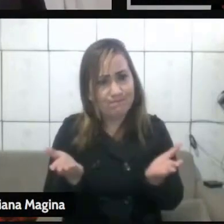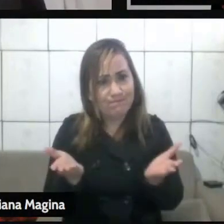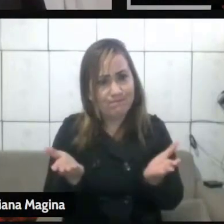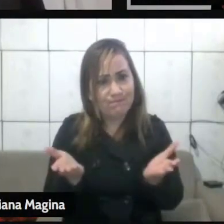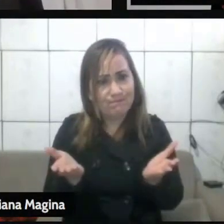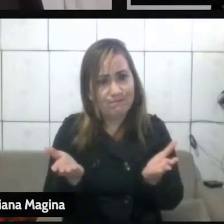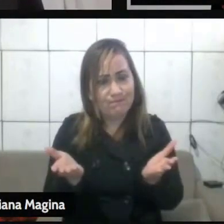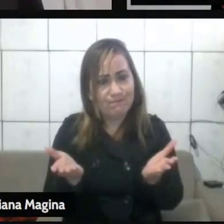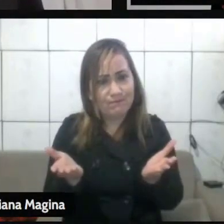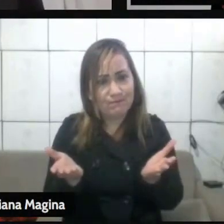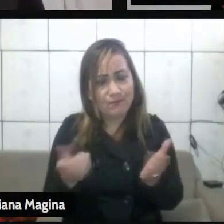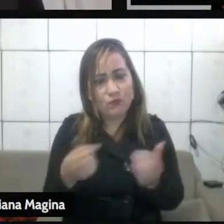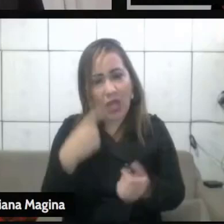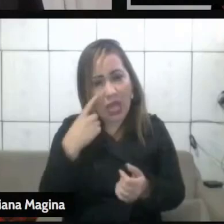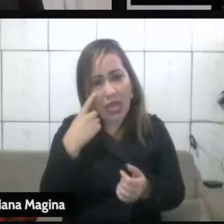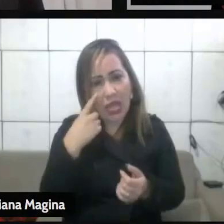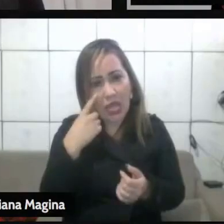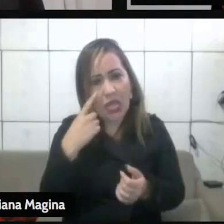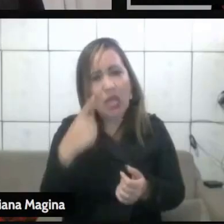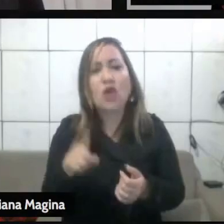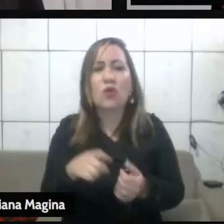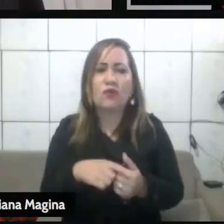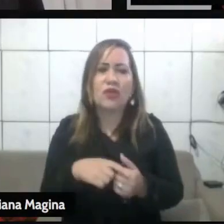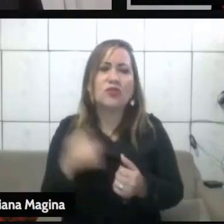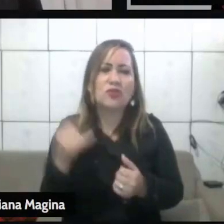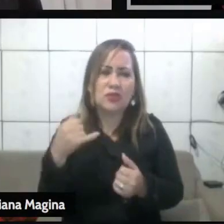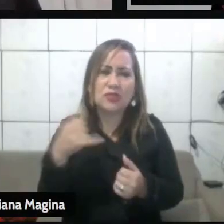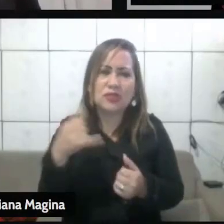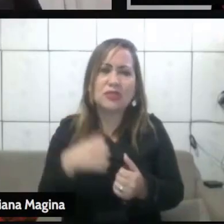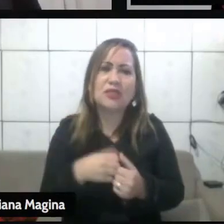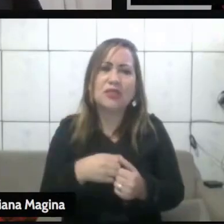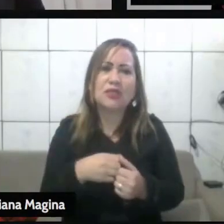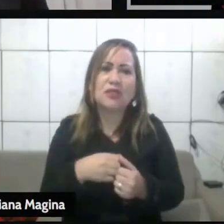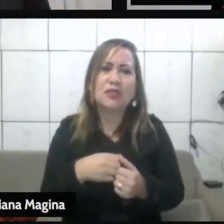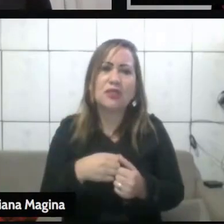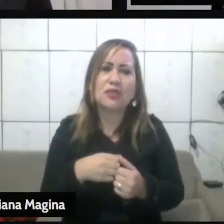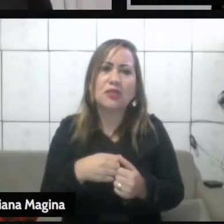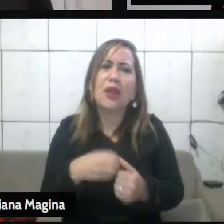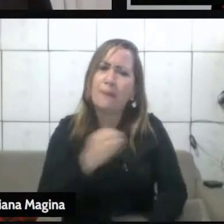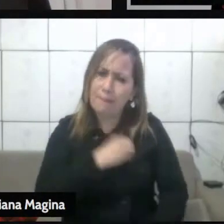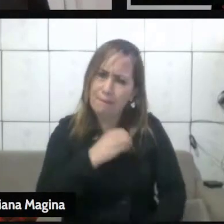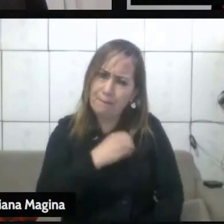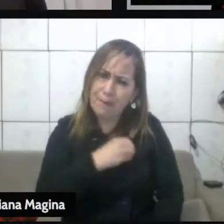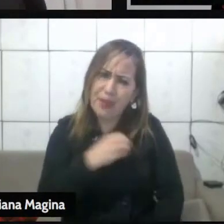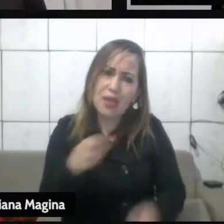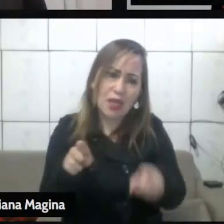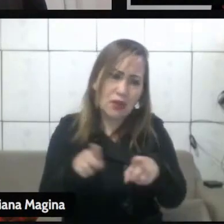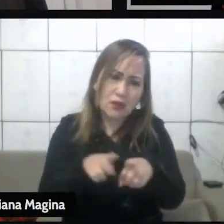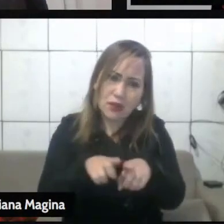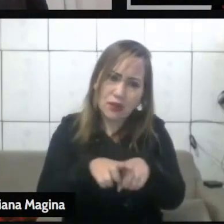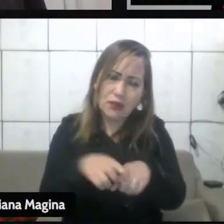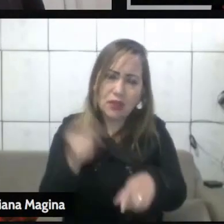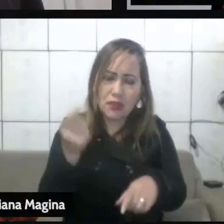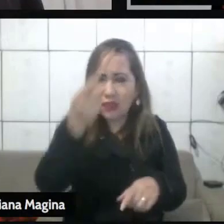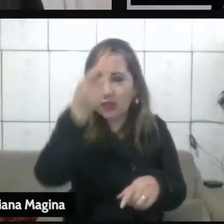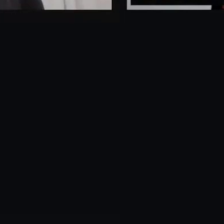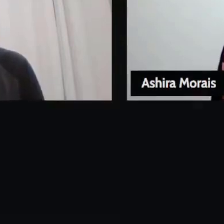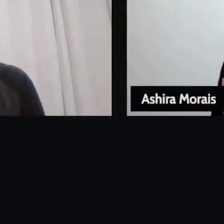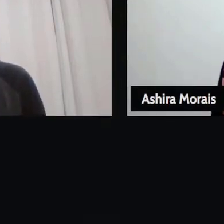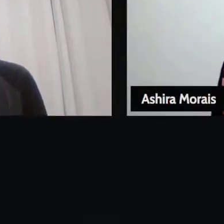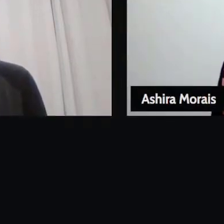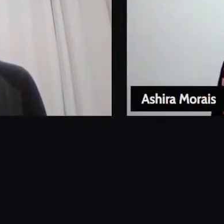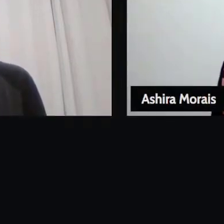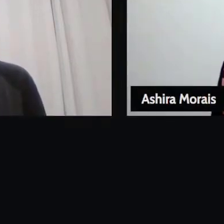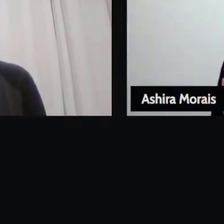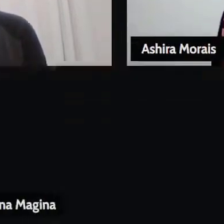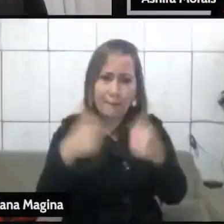Eu vejo como é um tipo de pecado também que a pessoa deve ver como algo que desagrada a Deus